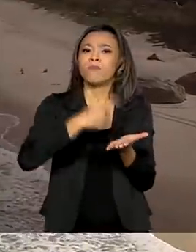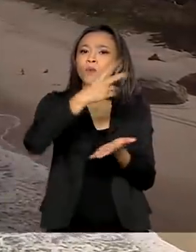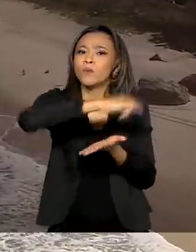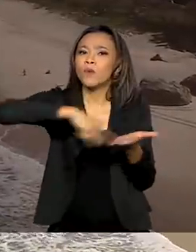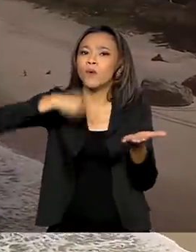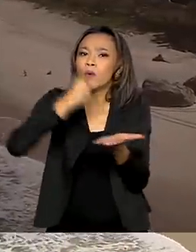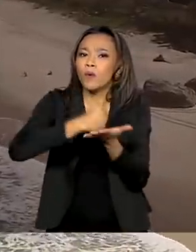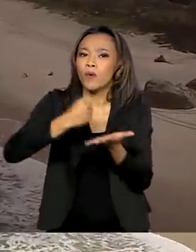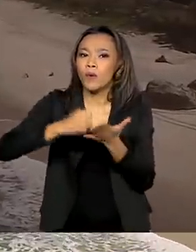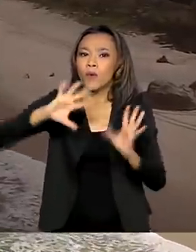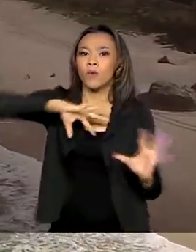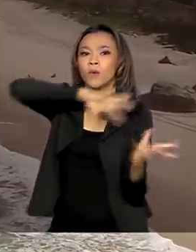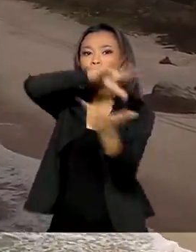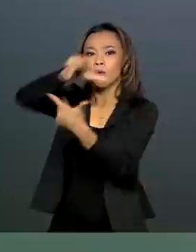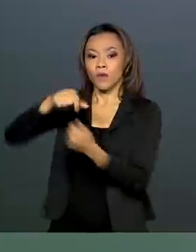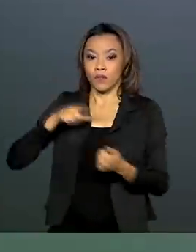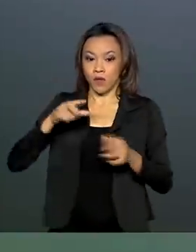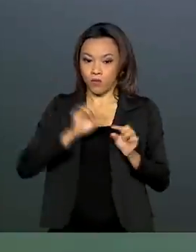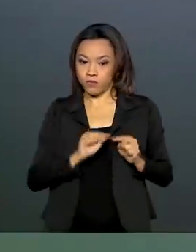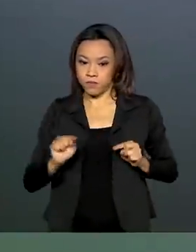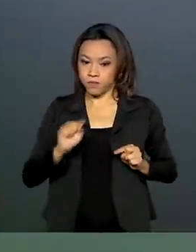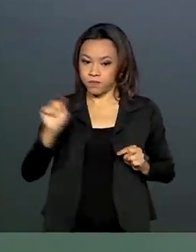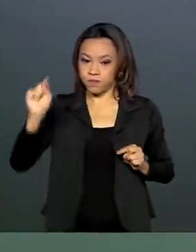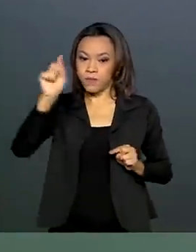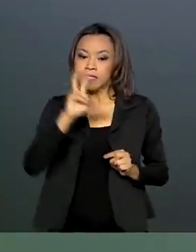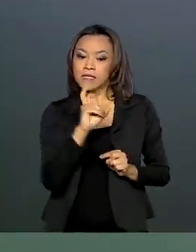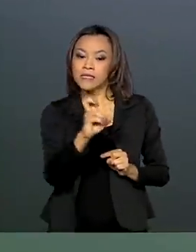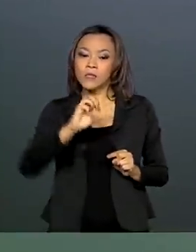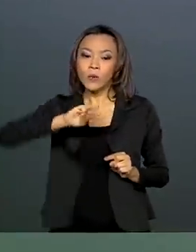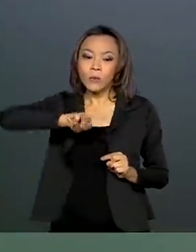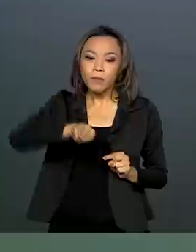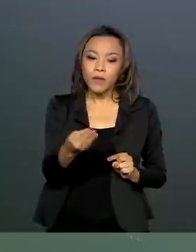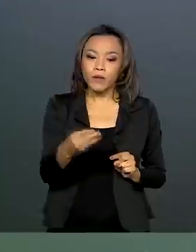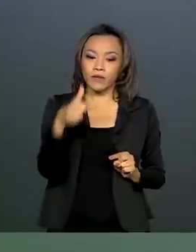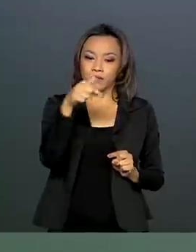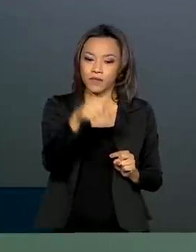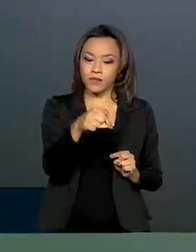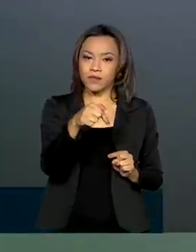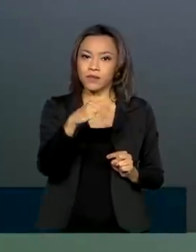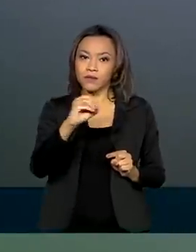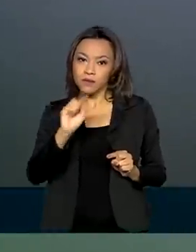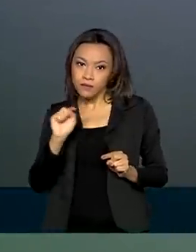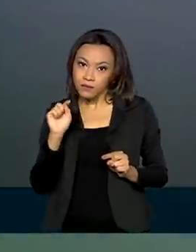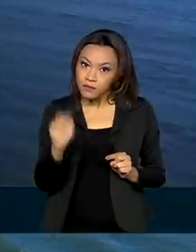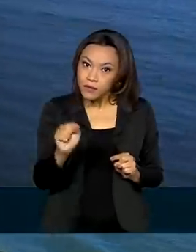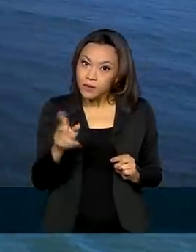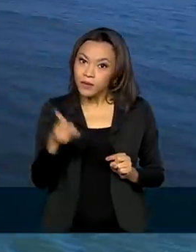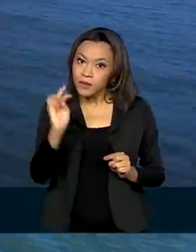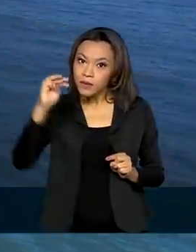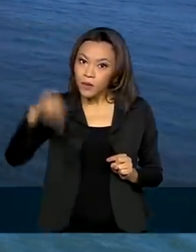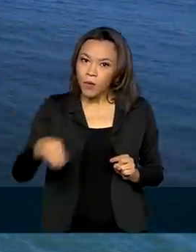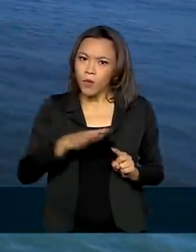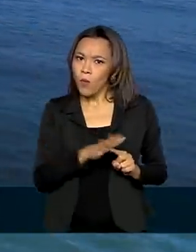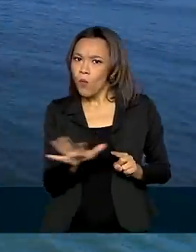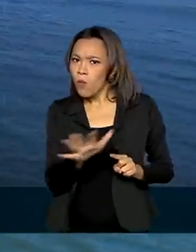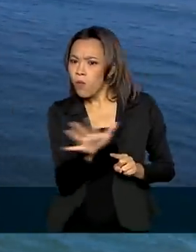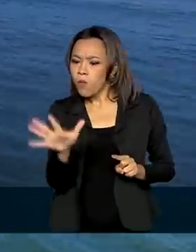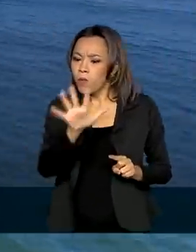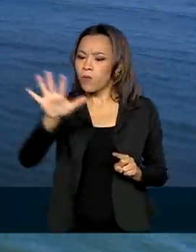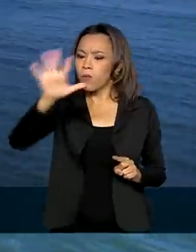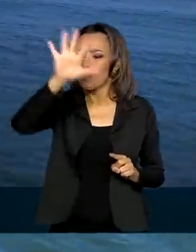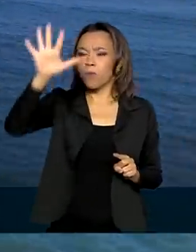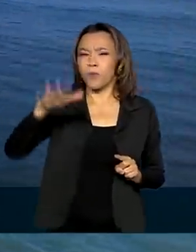exploração sobre uma área de aproximadamente 5 milhões e 700 mil quilômetros quadrados de oceano, o equivalente à floresta